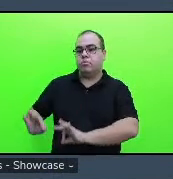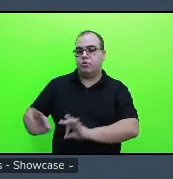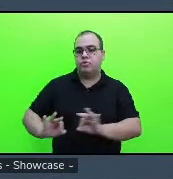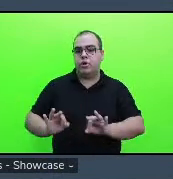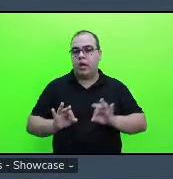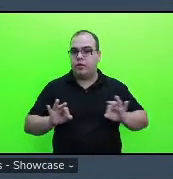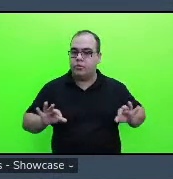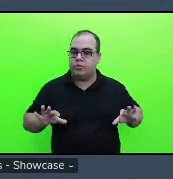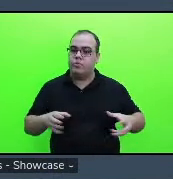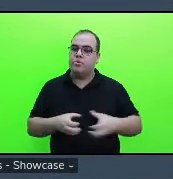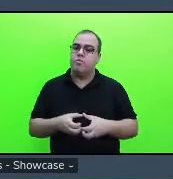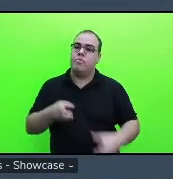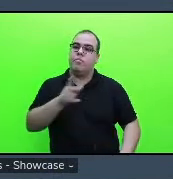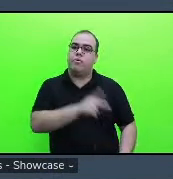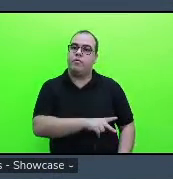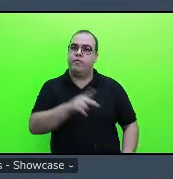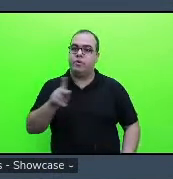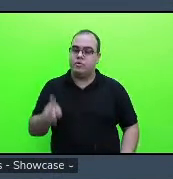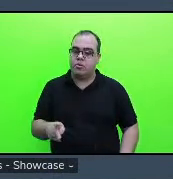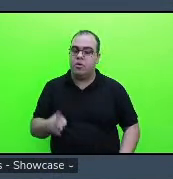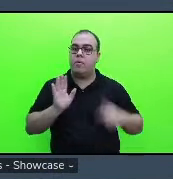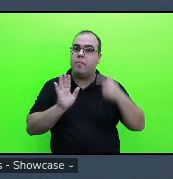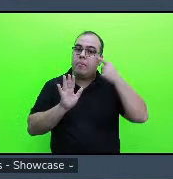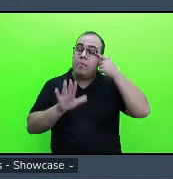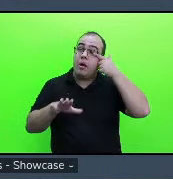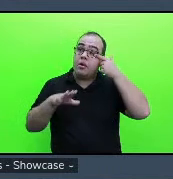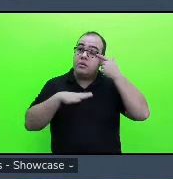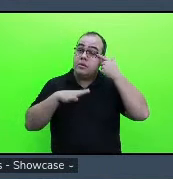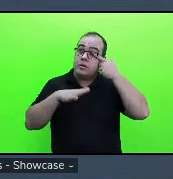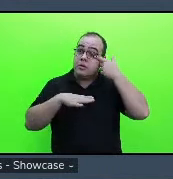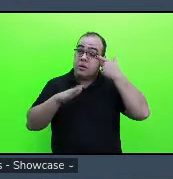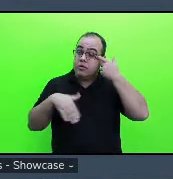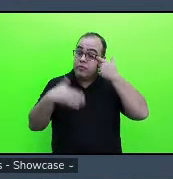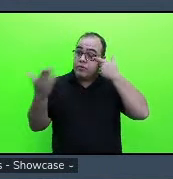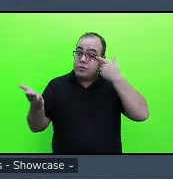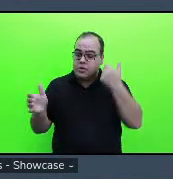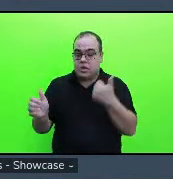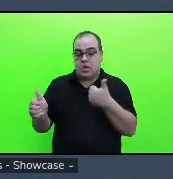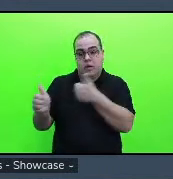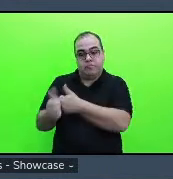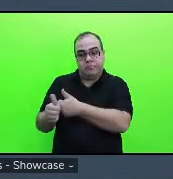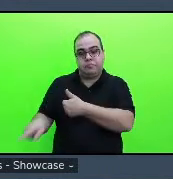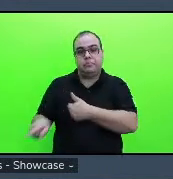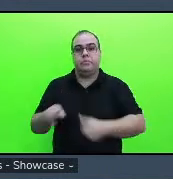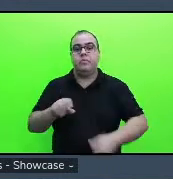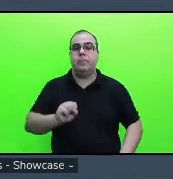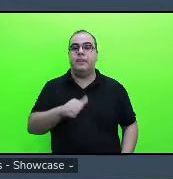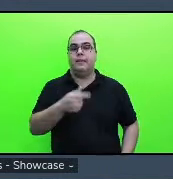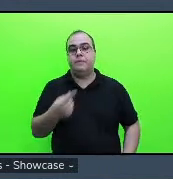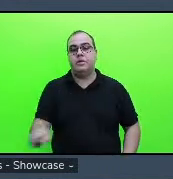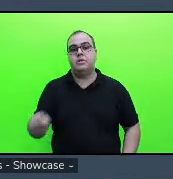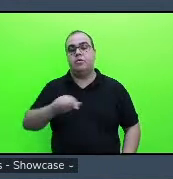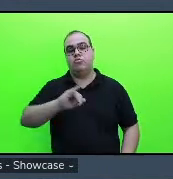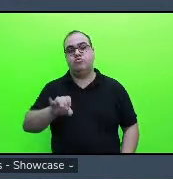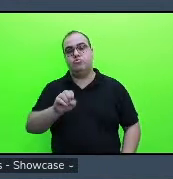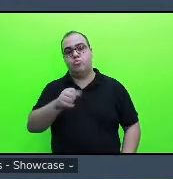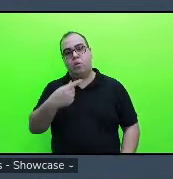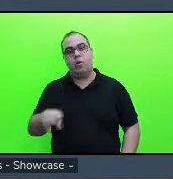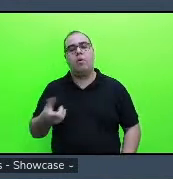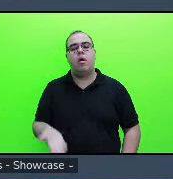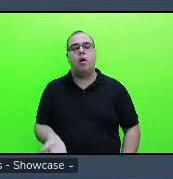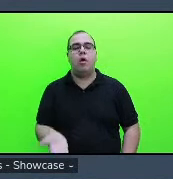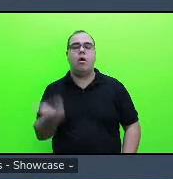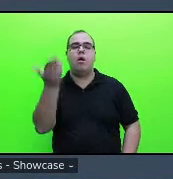até que na cidade vizinha nossa em São João né antigamente já teve um curso até a minha